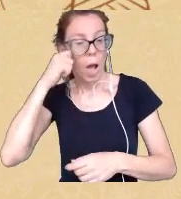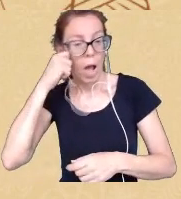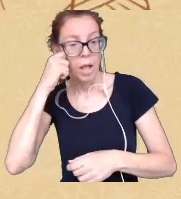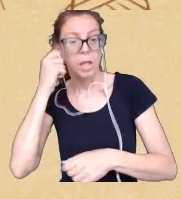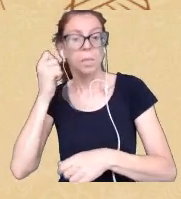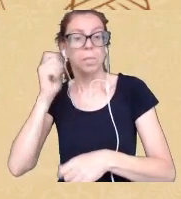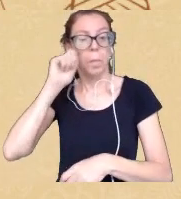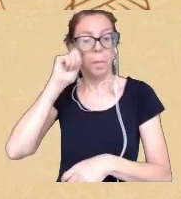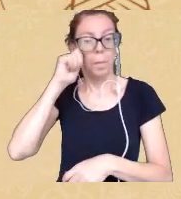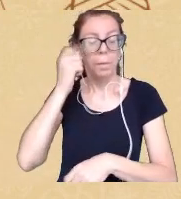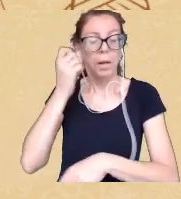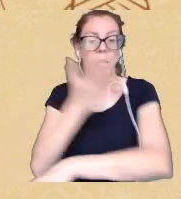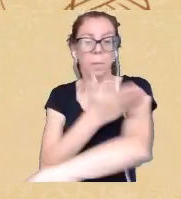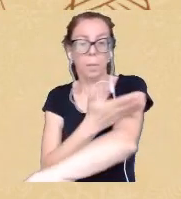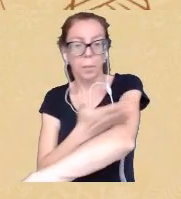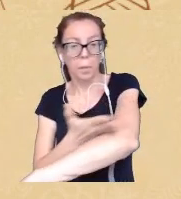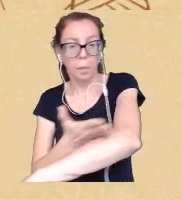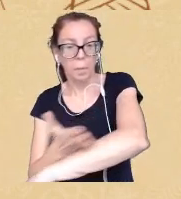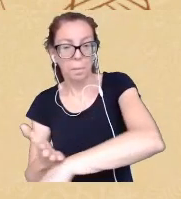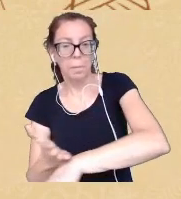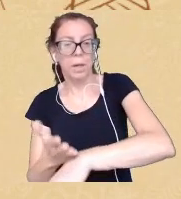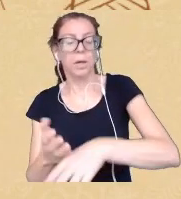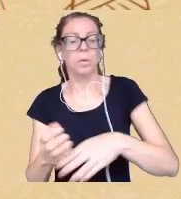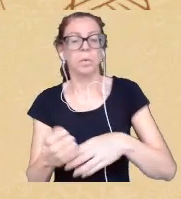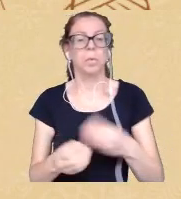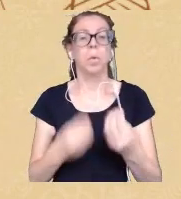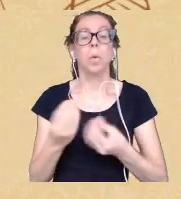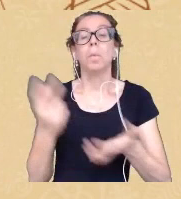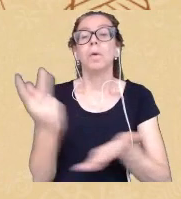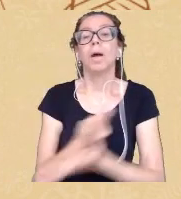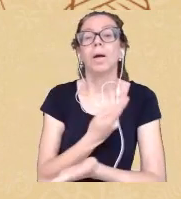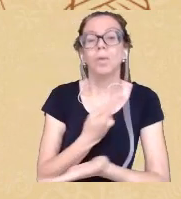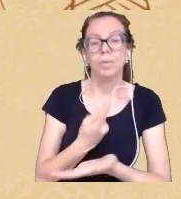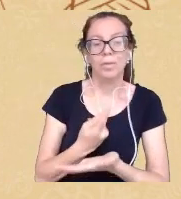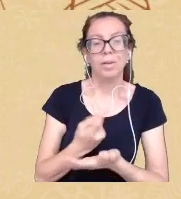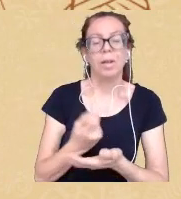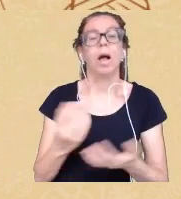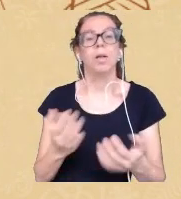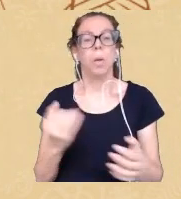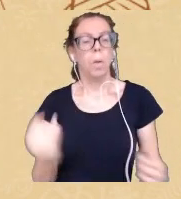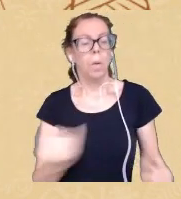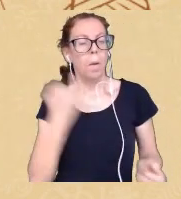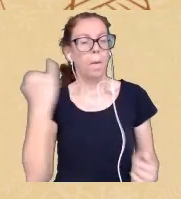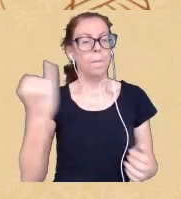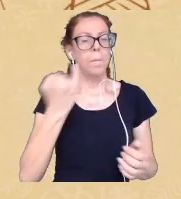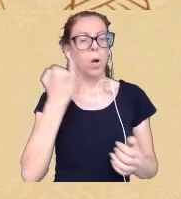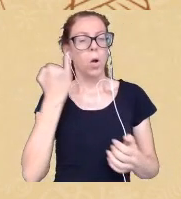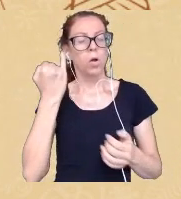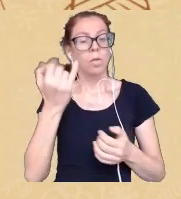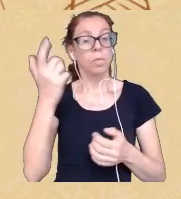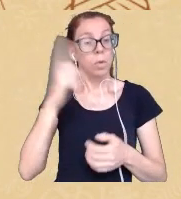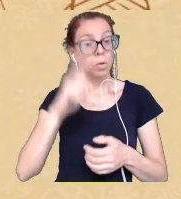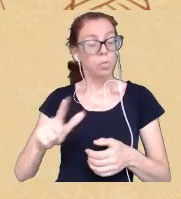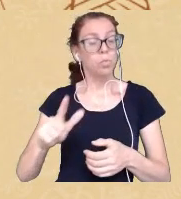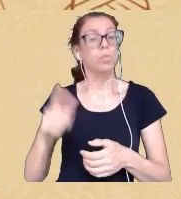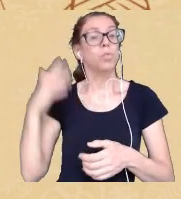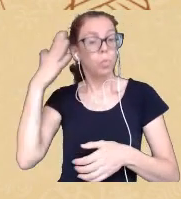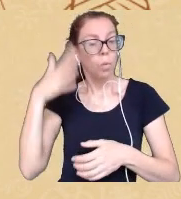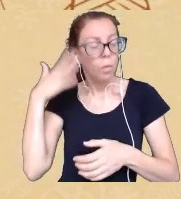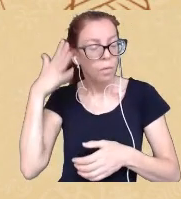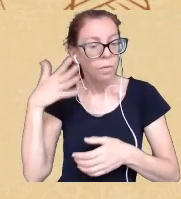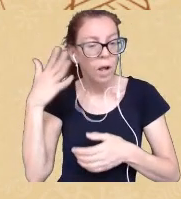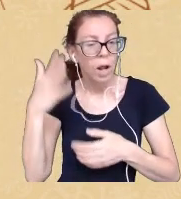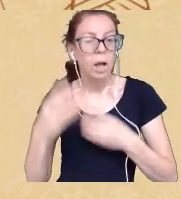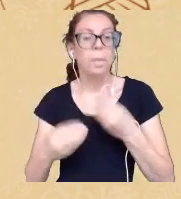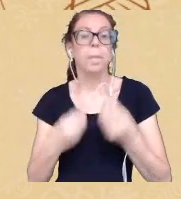portanto e acho importantíssimo você ressaltar isso porque justamente estamos falando do